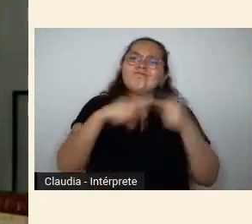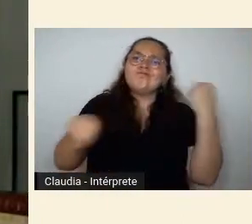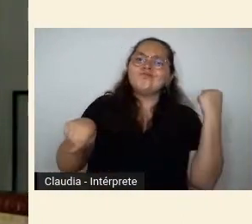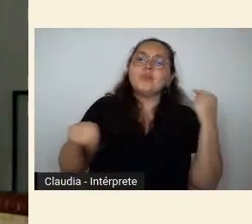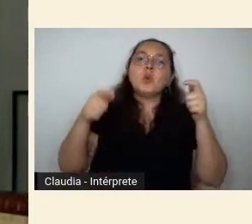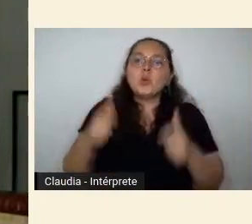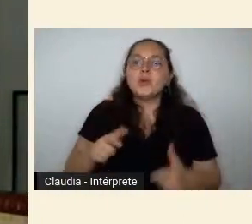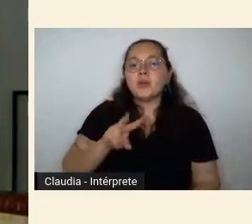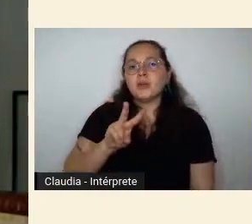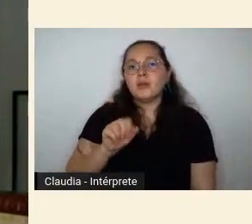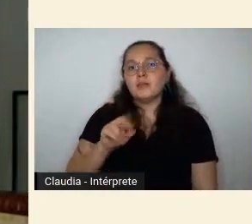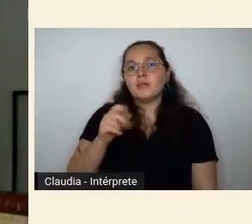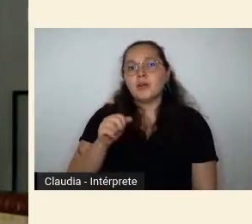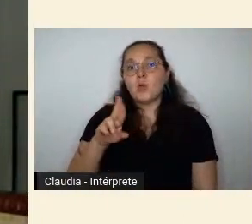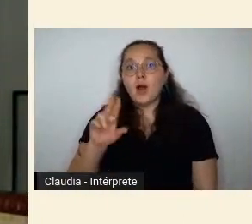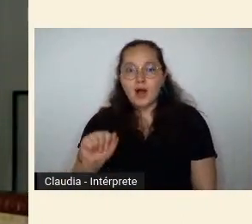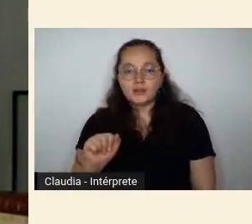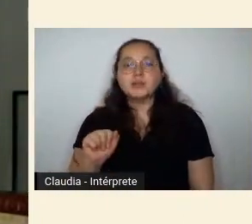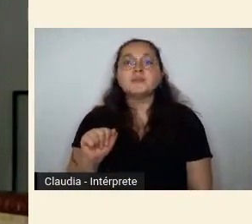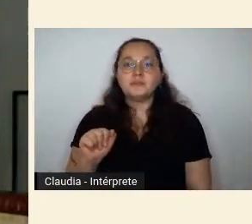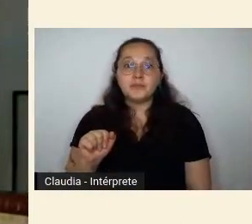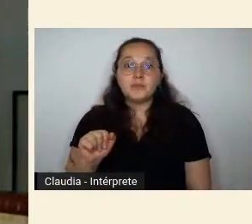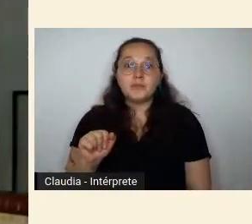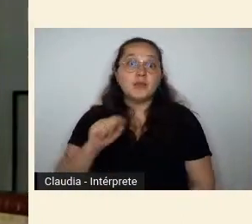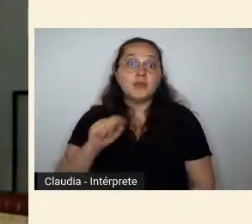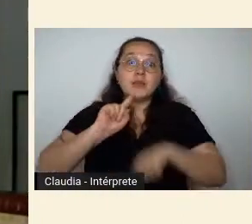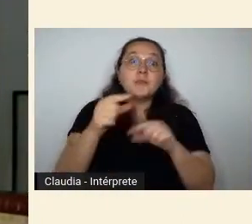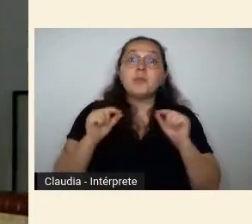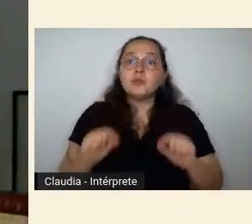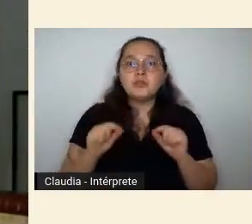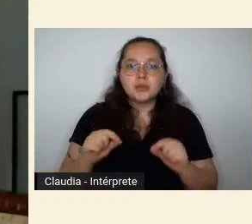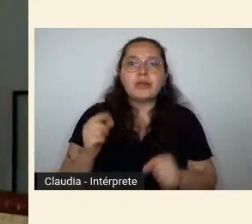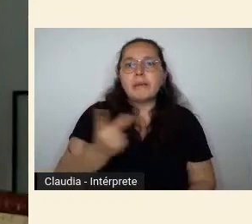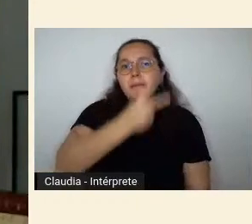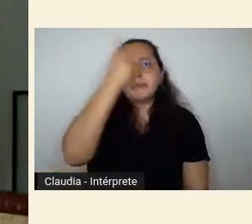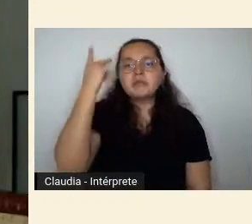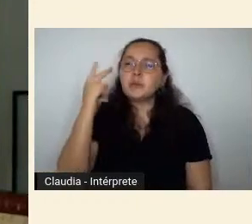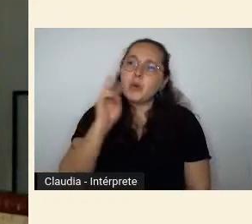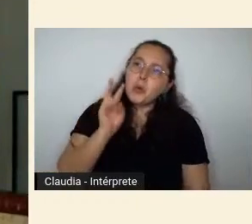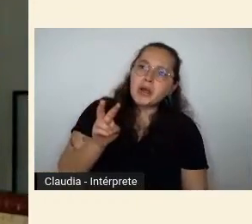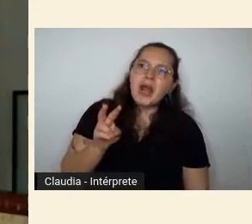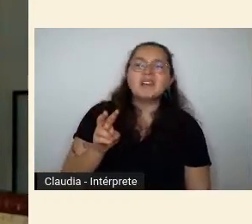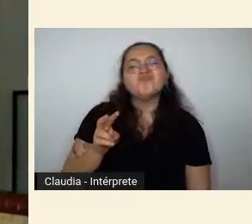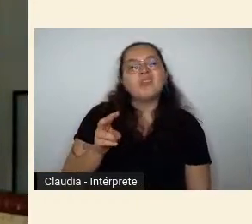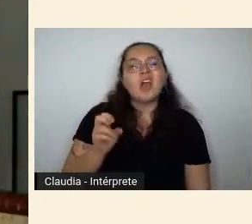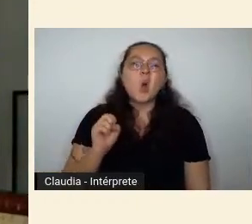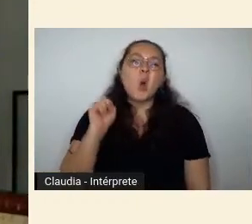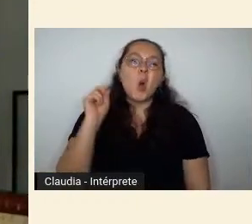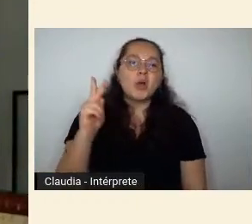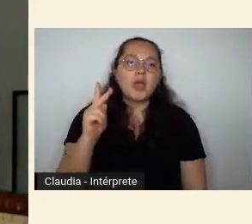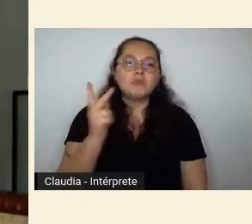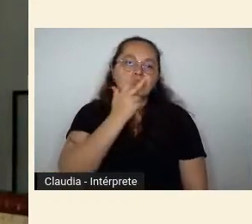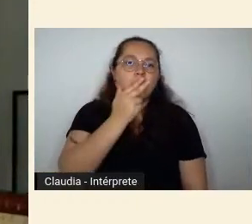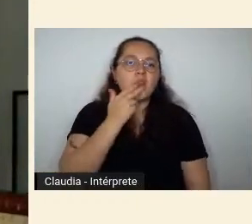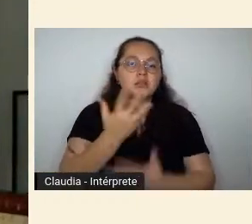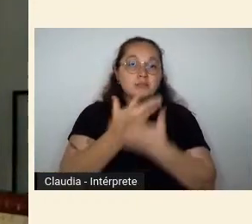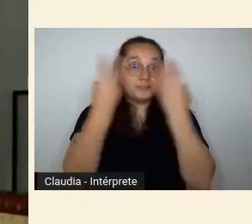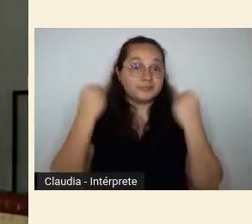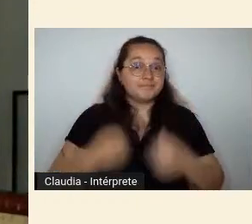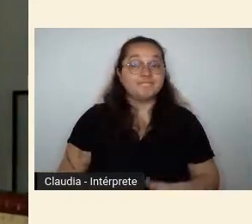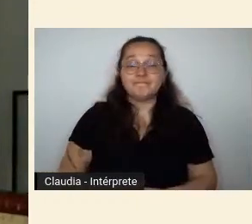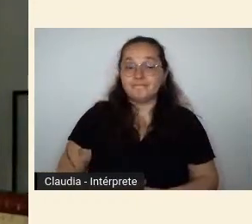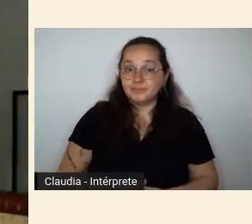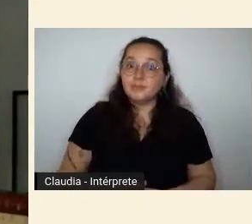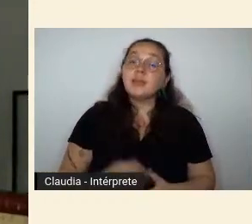ali declamada seria rapidamente envelhecida pelos próprios esforços dos jovens que participaram do evento sabemos